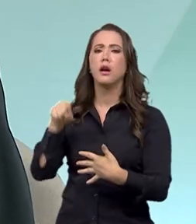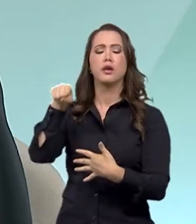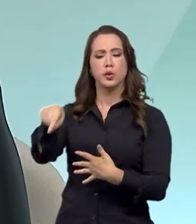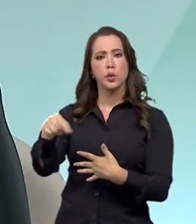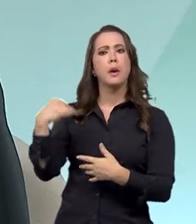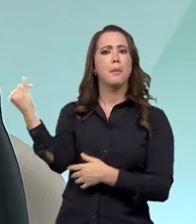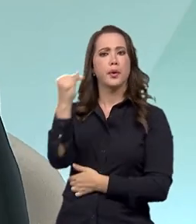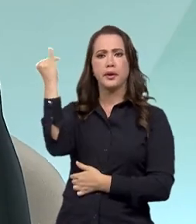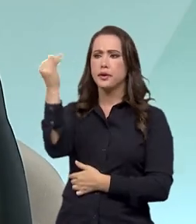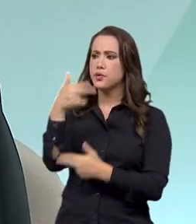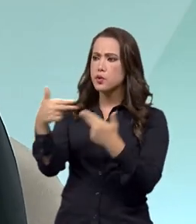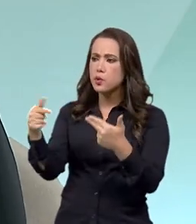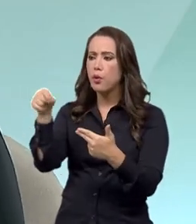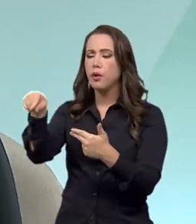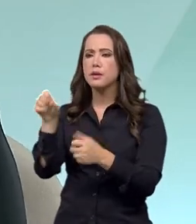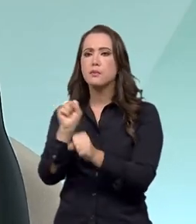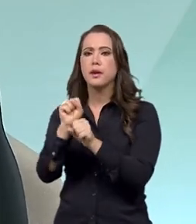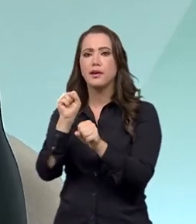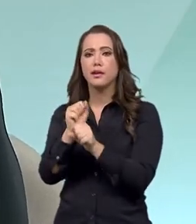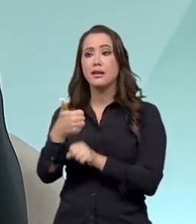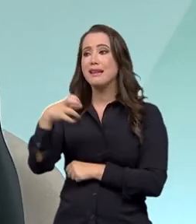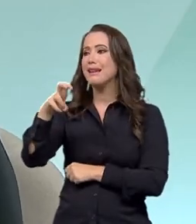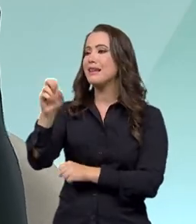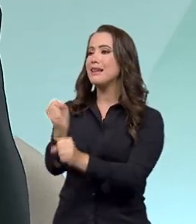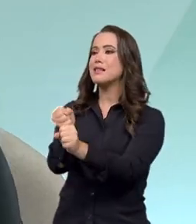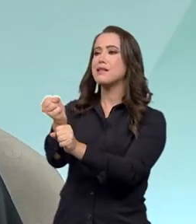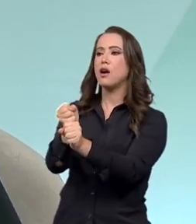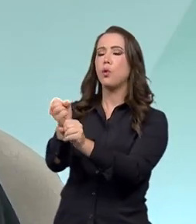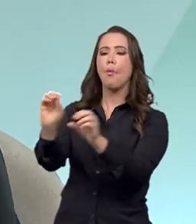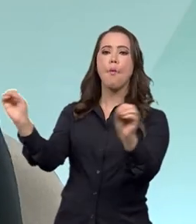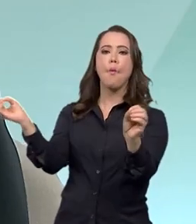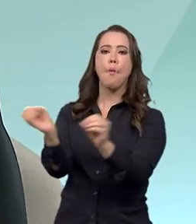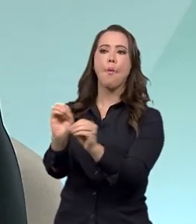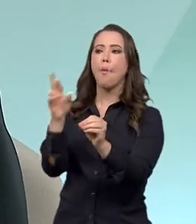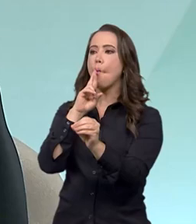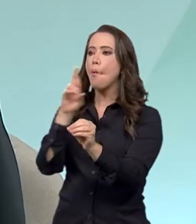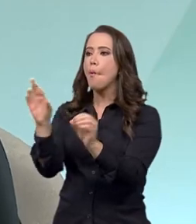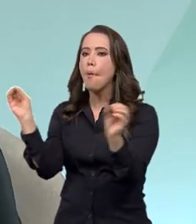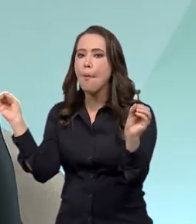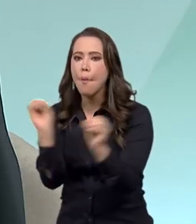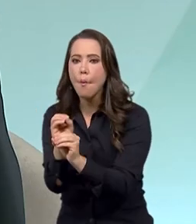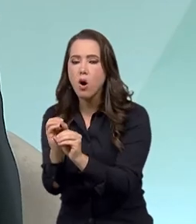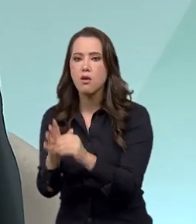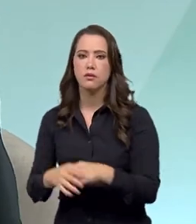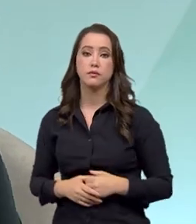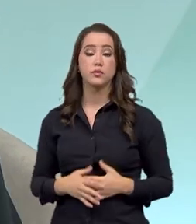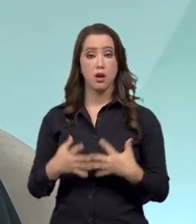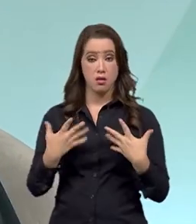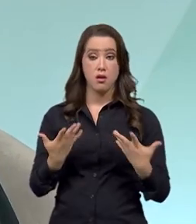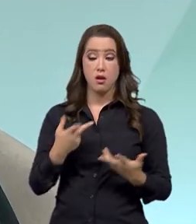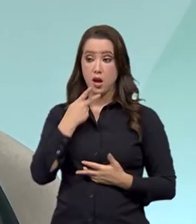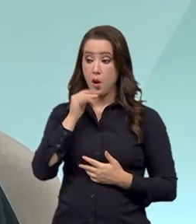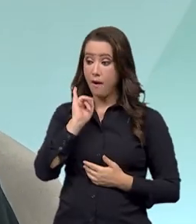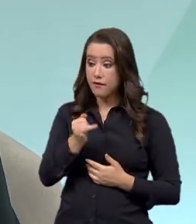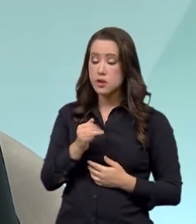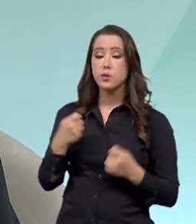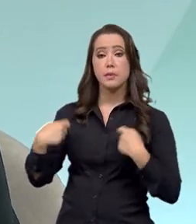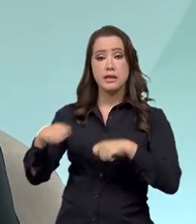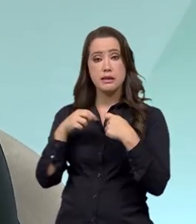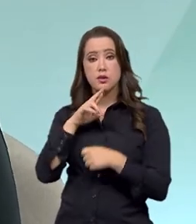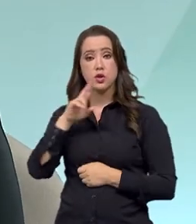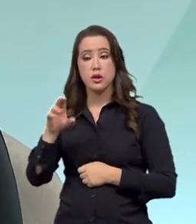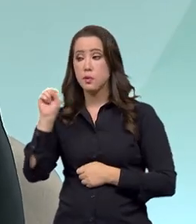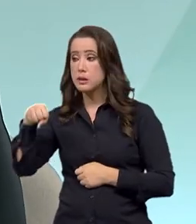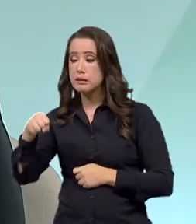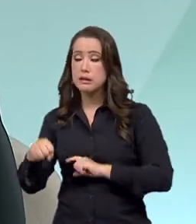tombamento, e ela, em 15 anos, ela não recebe nem um sim e nem um não, né? Eu falo muito internamente, vamos dizer o sim ou vamos dizer o não, mas